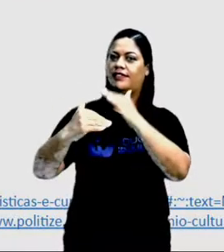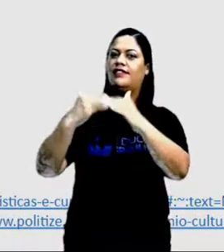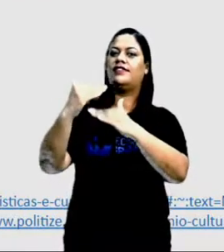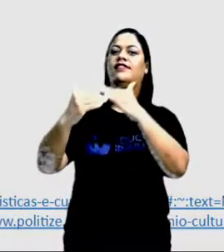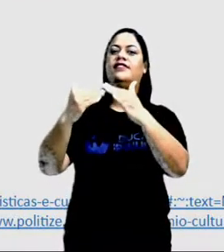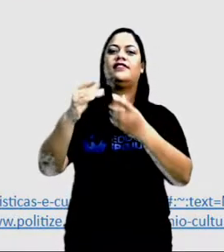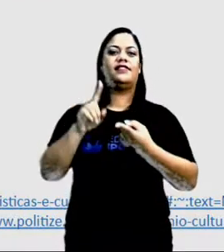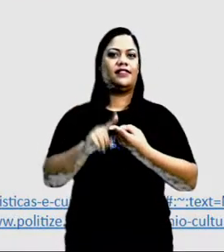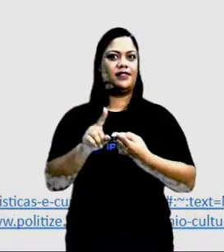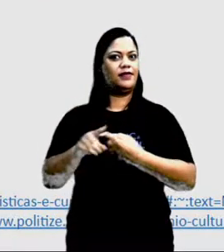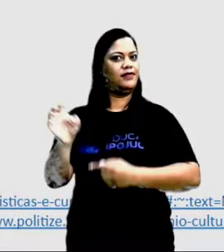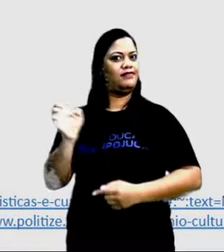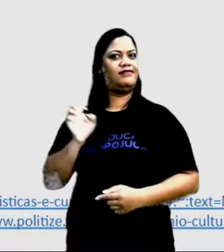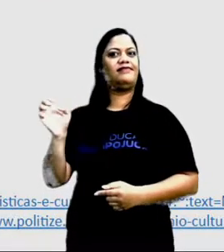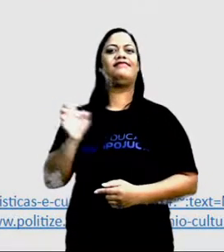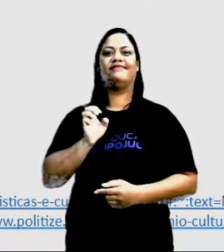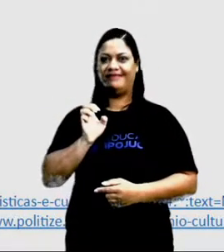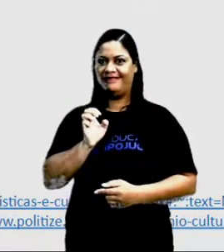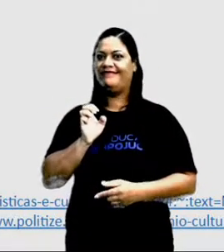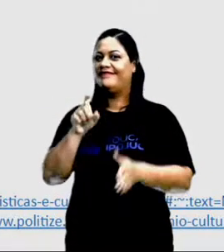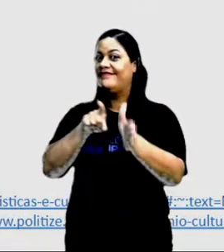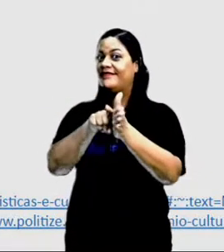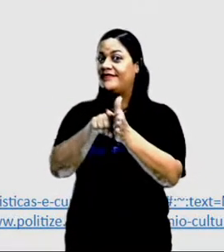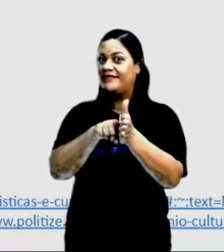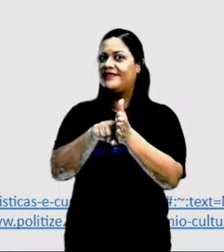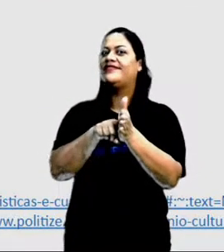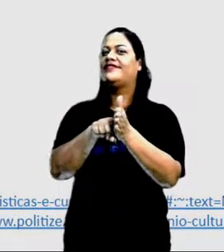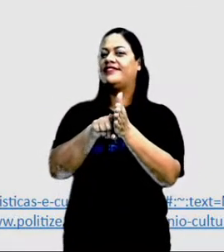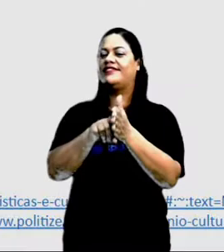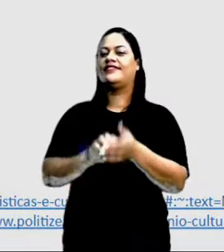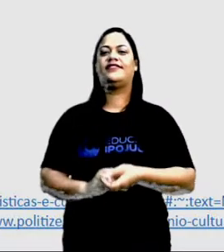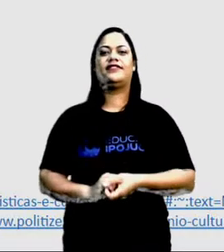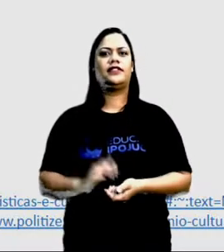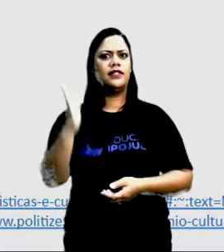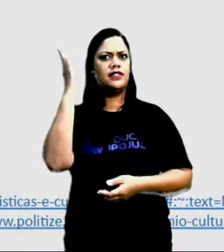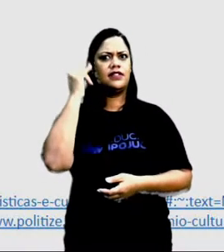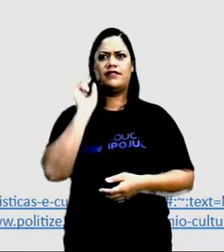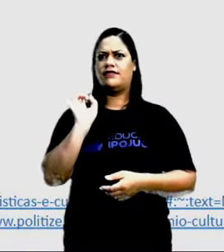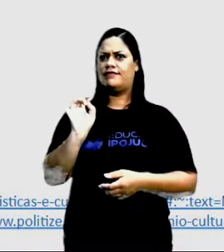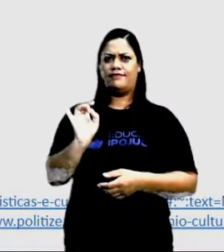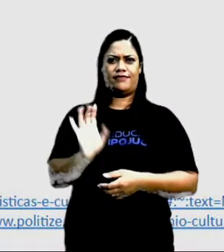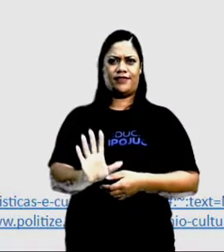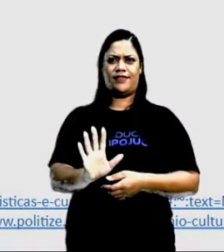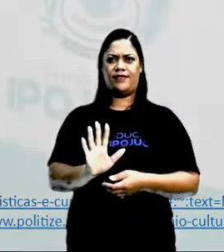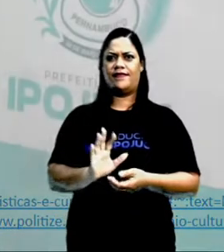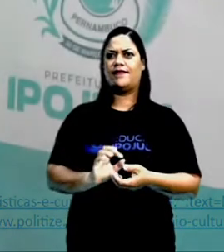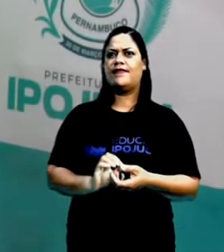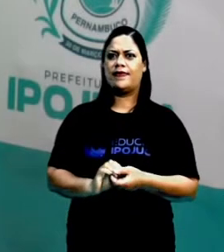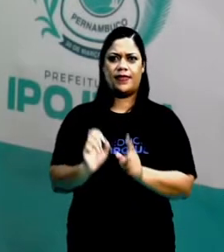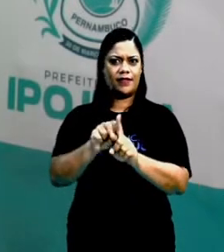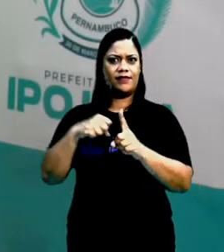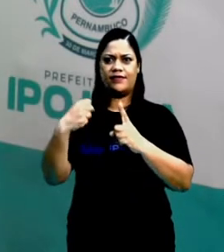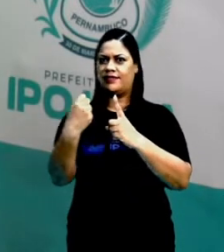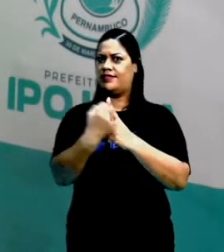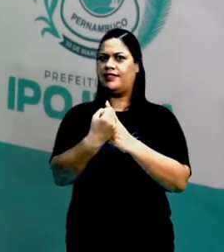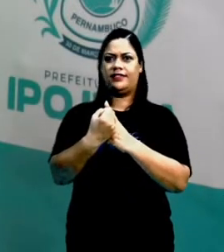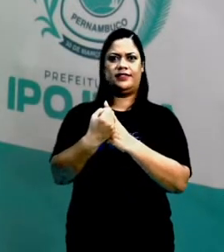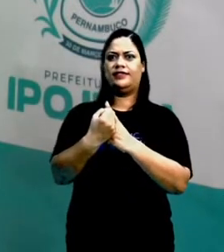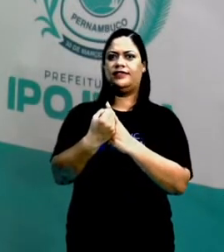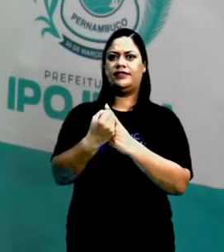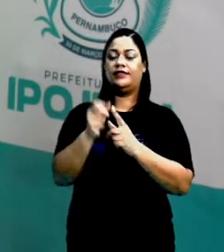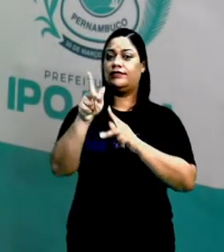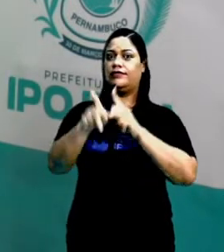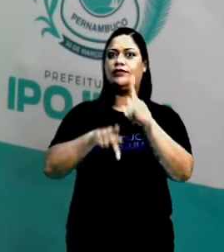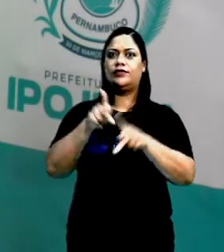sendo também um rico instrumento de pesquisa. Então, a gente sabe que ele não é apenas para a sociedade, para